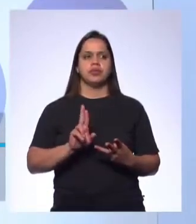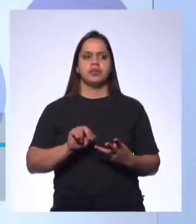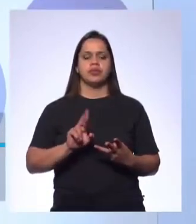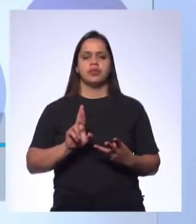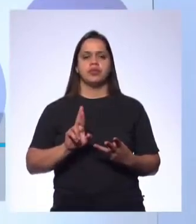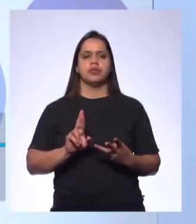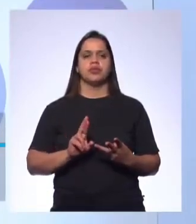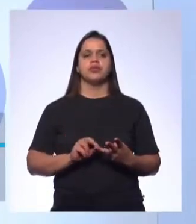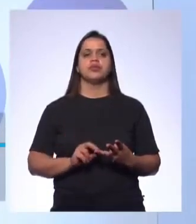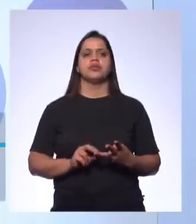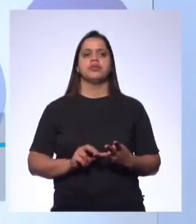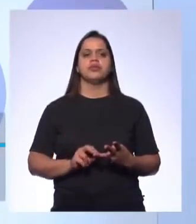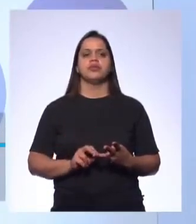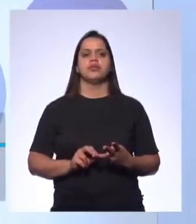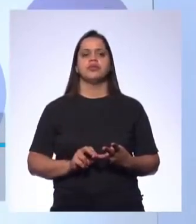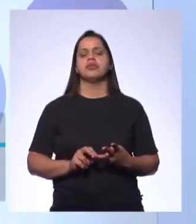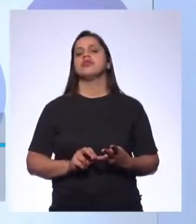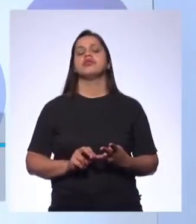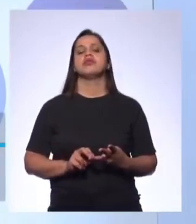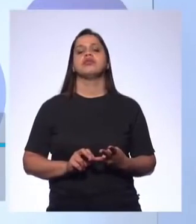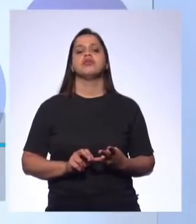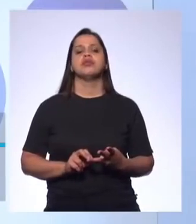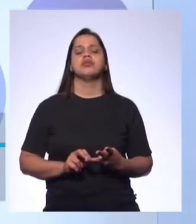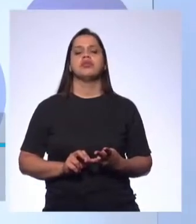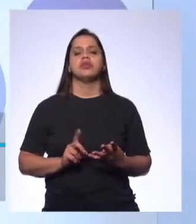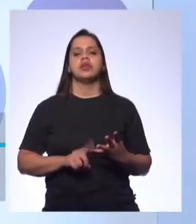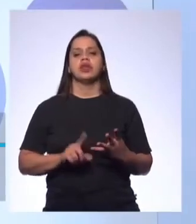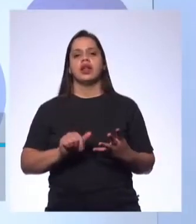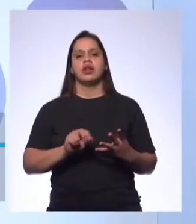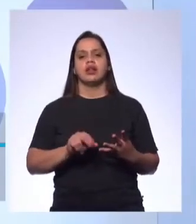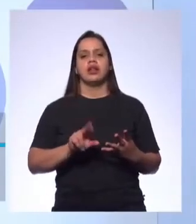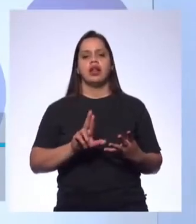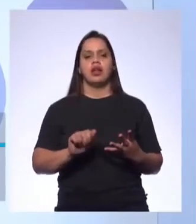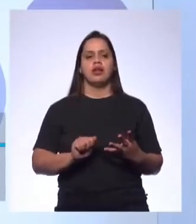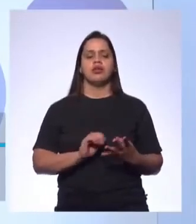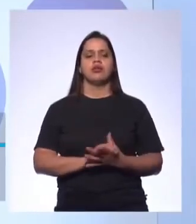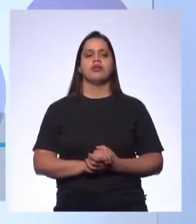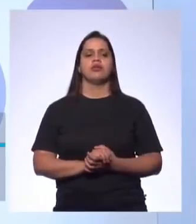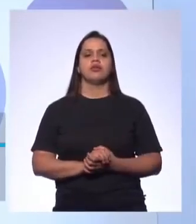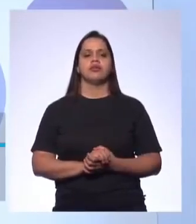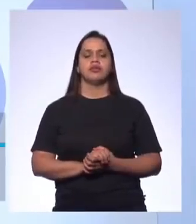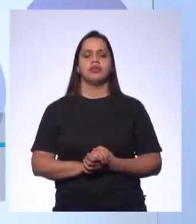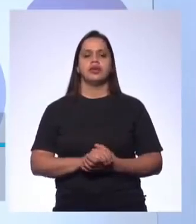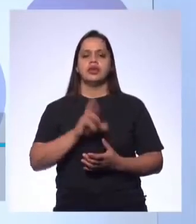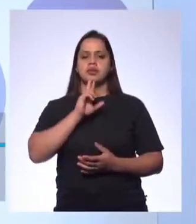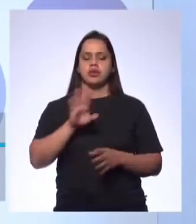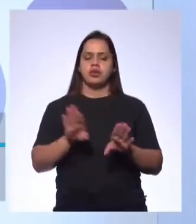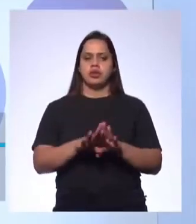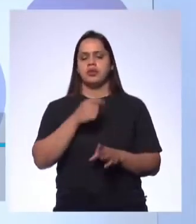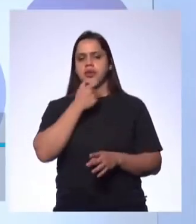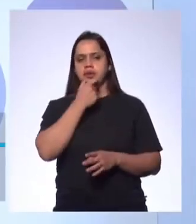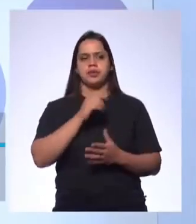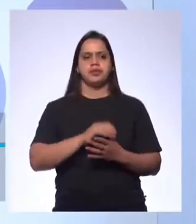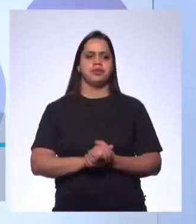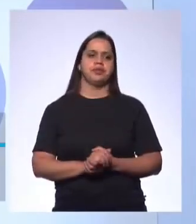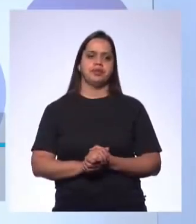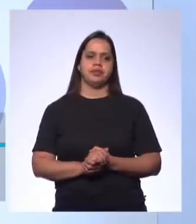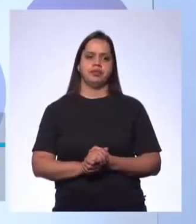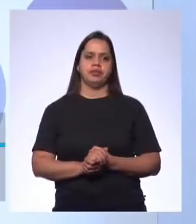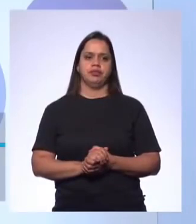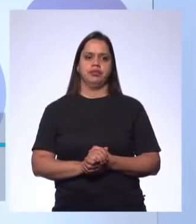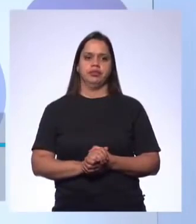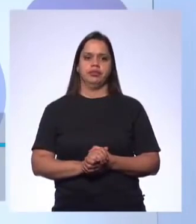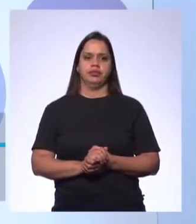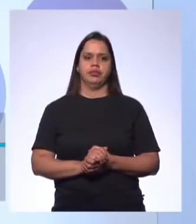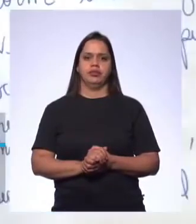true, false, true. Então, aí a Laura, ela respondeu, one, false, true, true. Three, true, true, four, true.